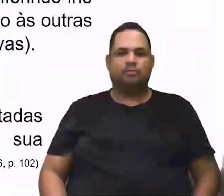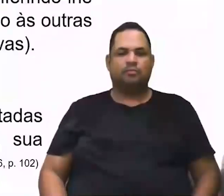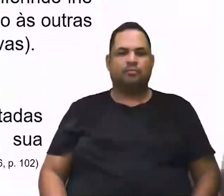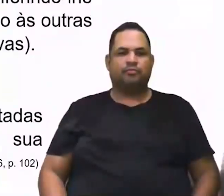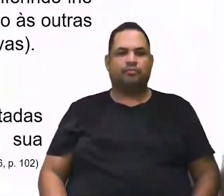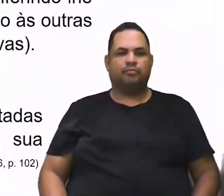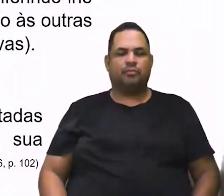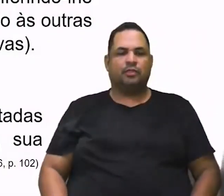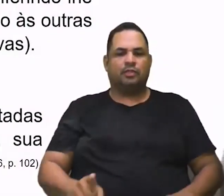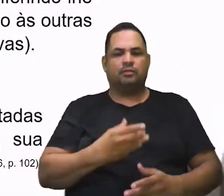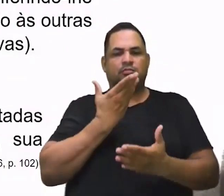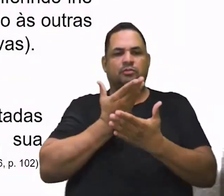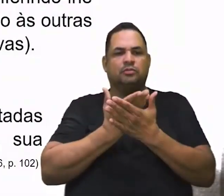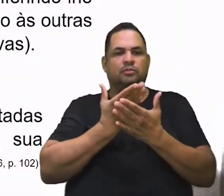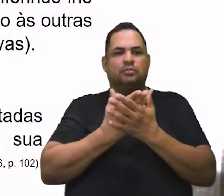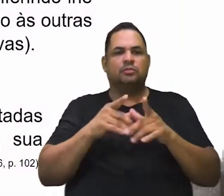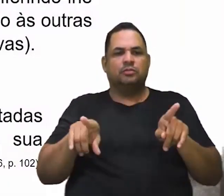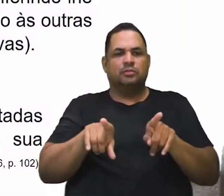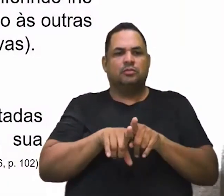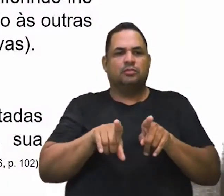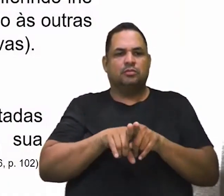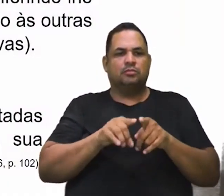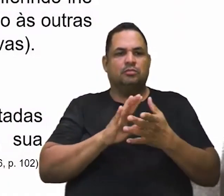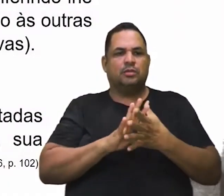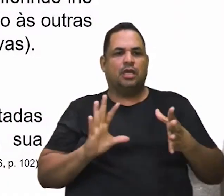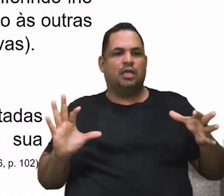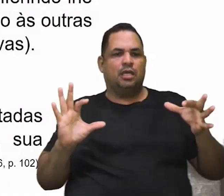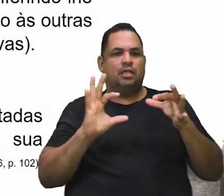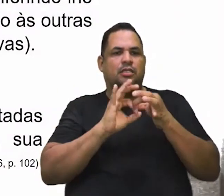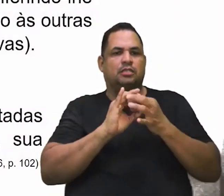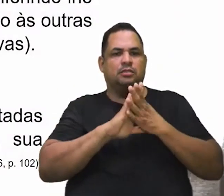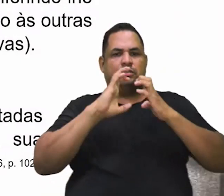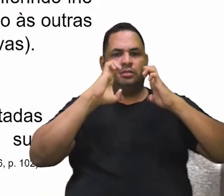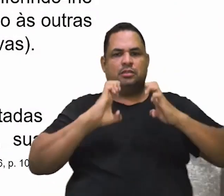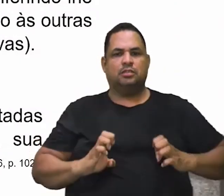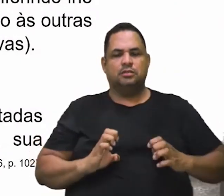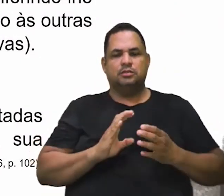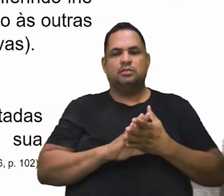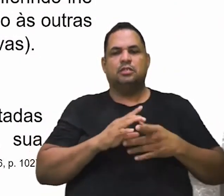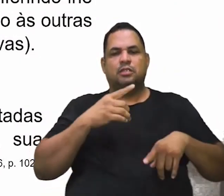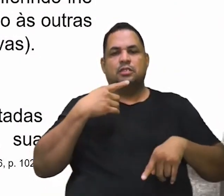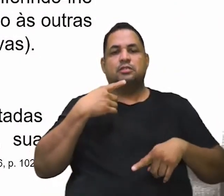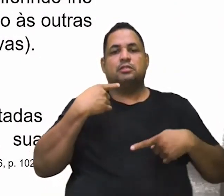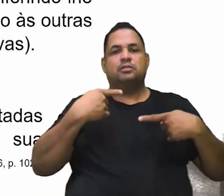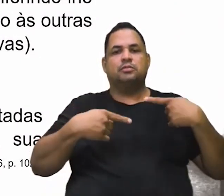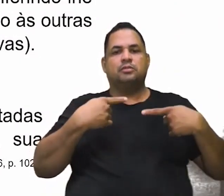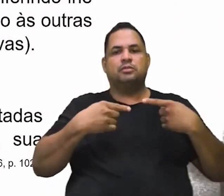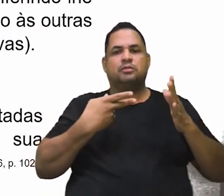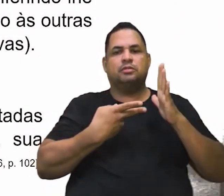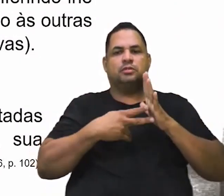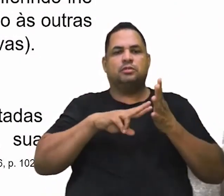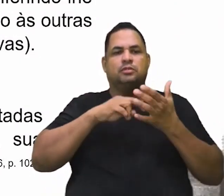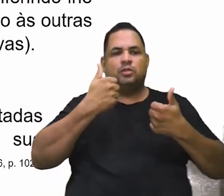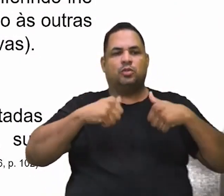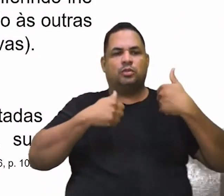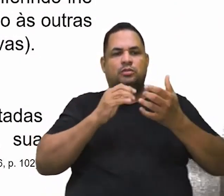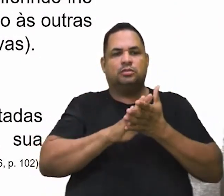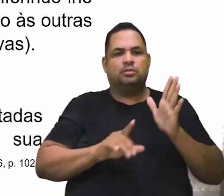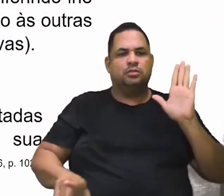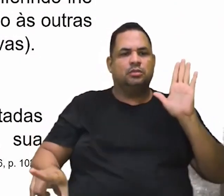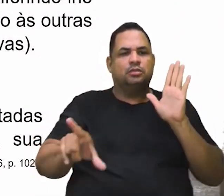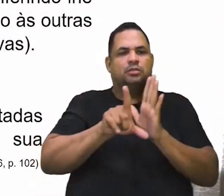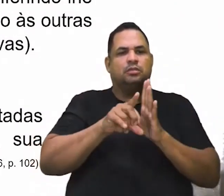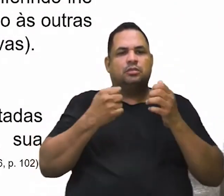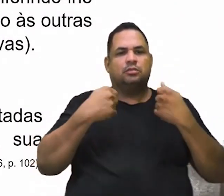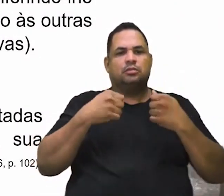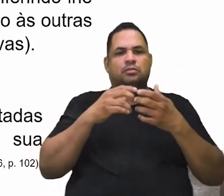Vimos também sobre o vínculo interno entre ética e política. O que significava é que as qualidades das leis e do